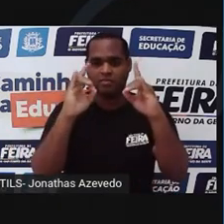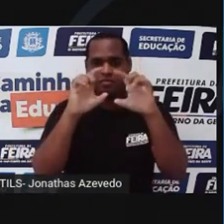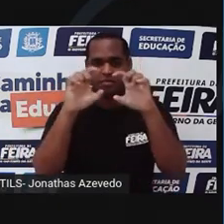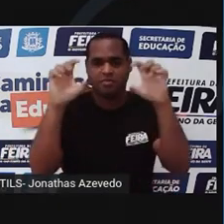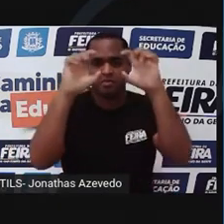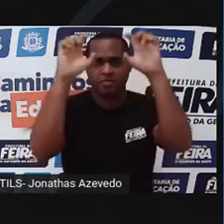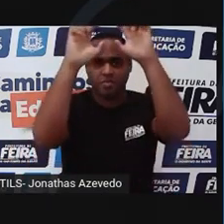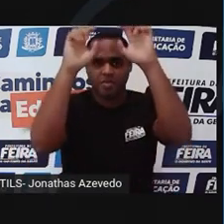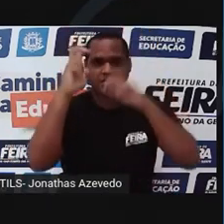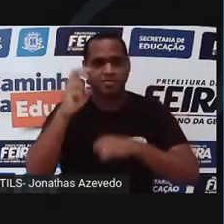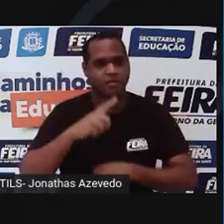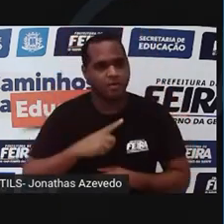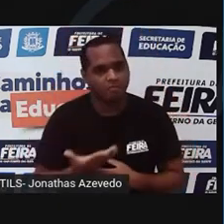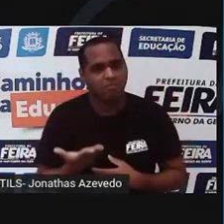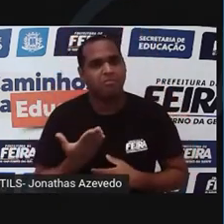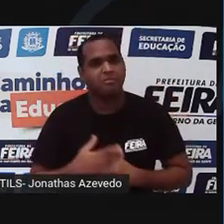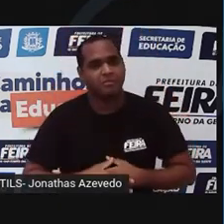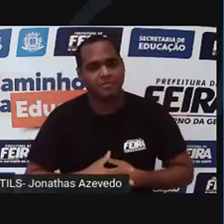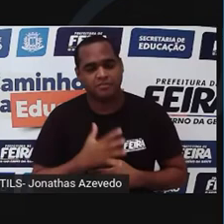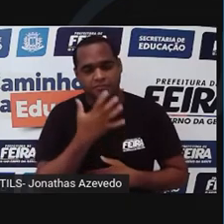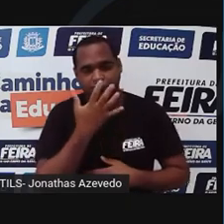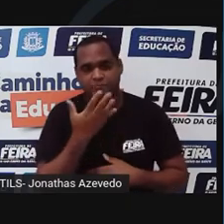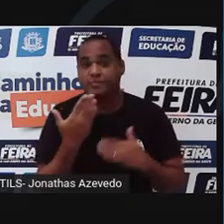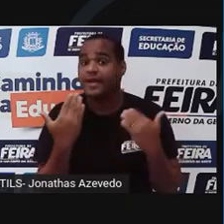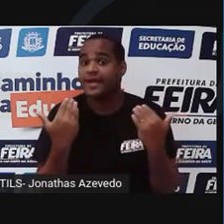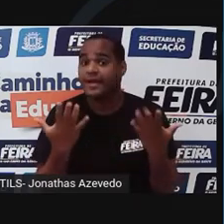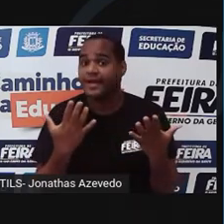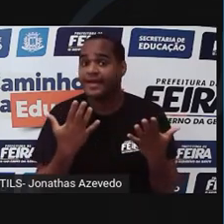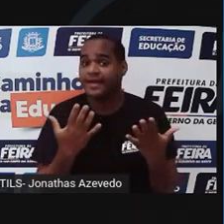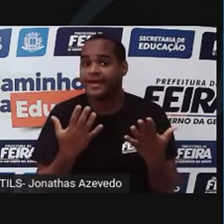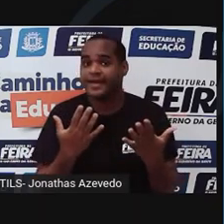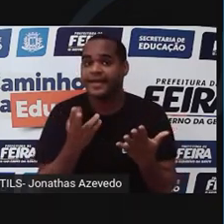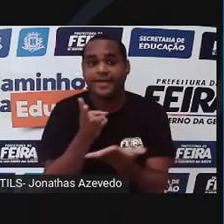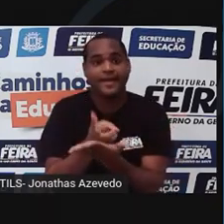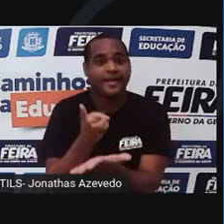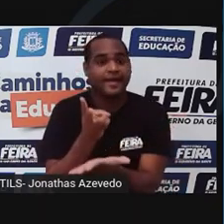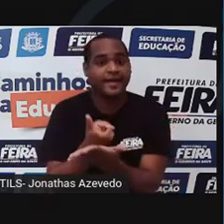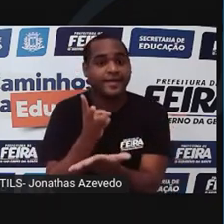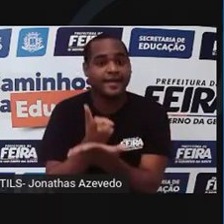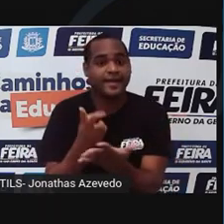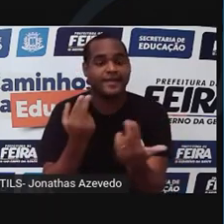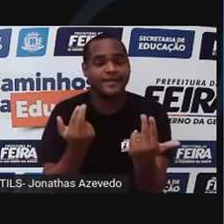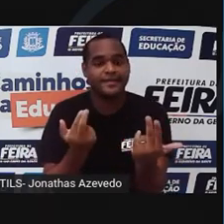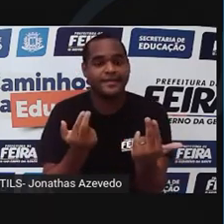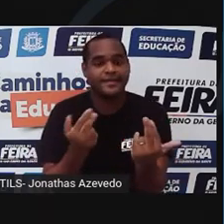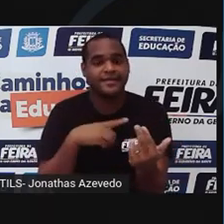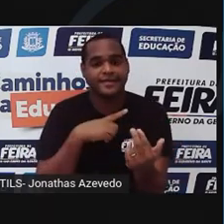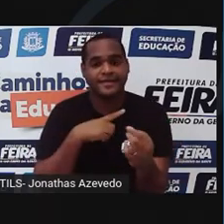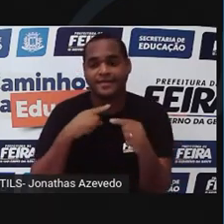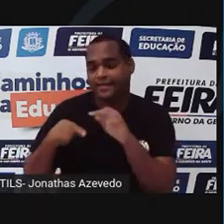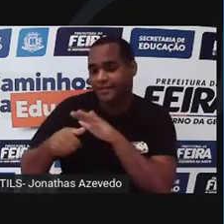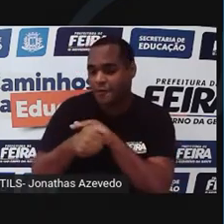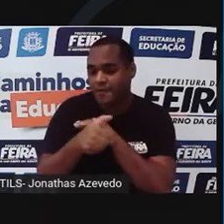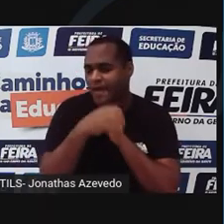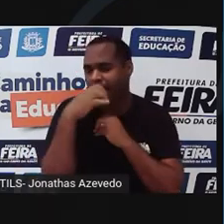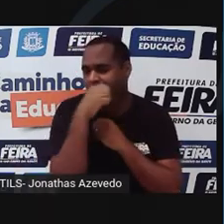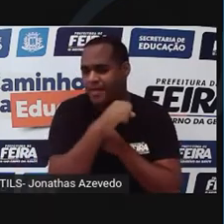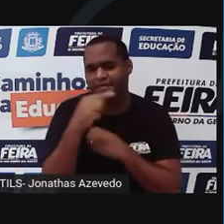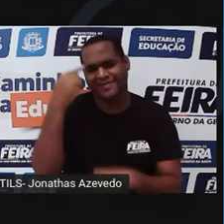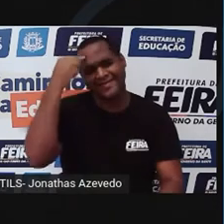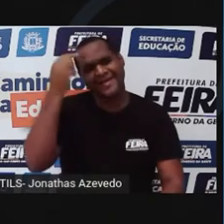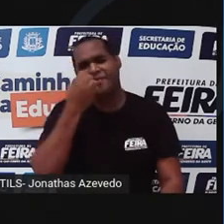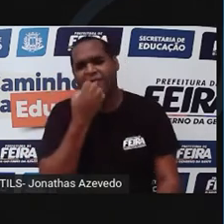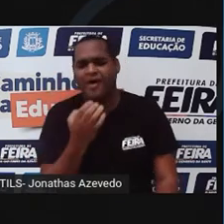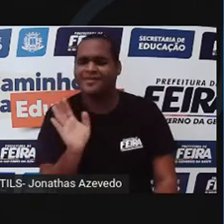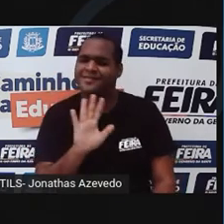Impressionante! Ué, isso continua igual. Acho que esta corrida de caracóis não foi uma boa ideia.